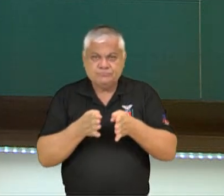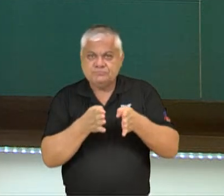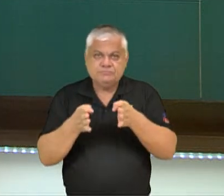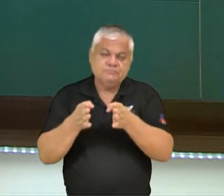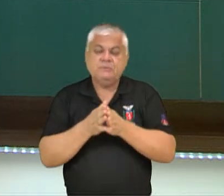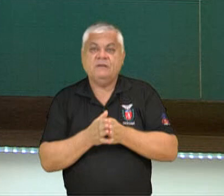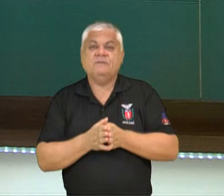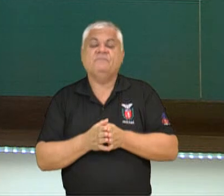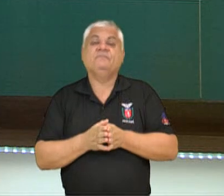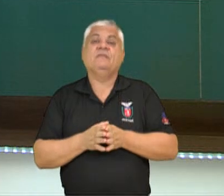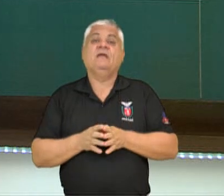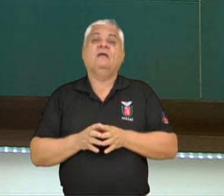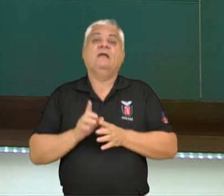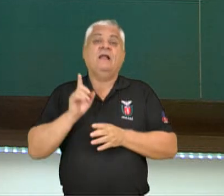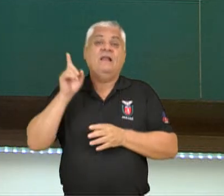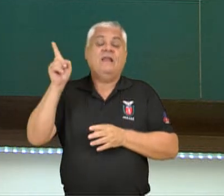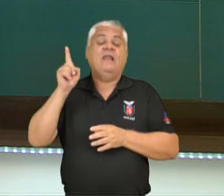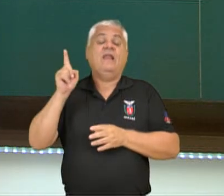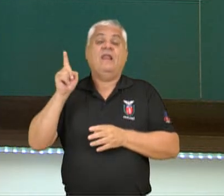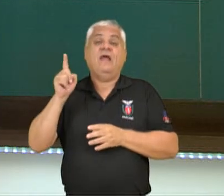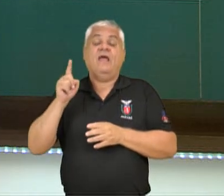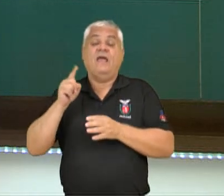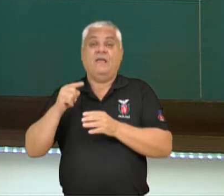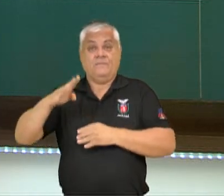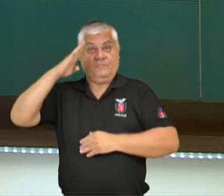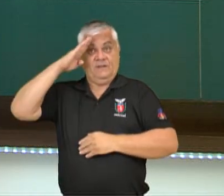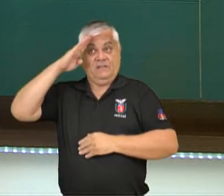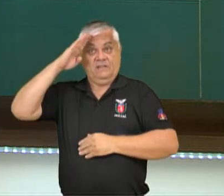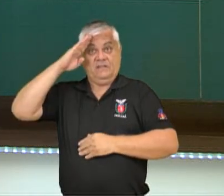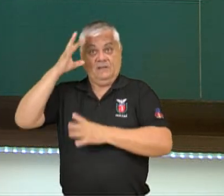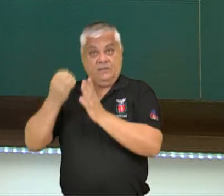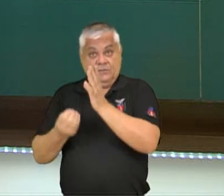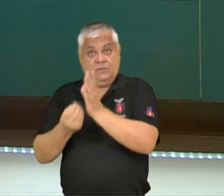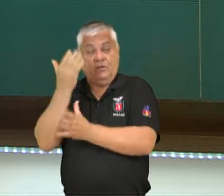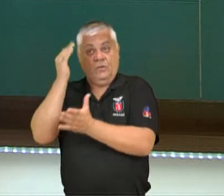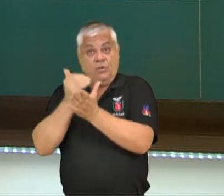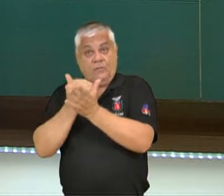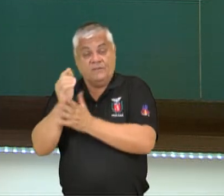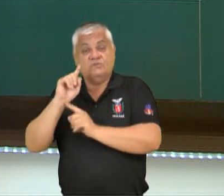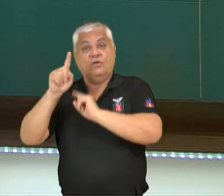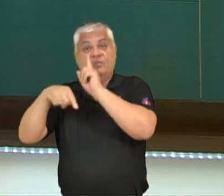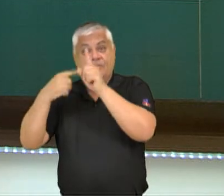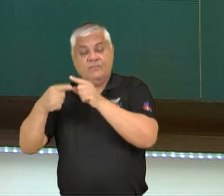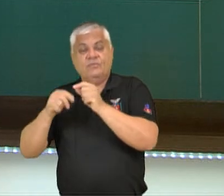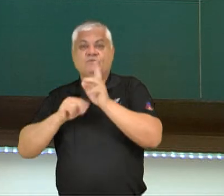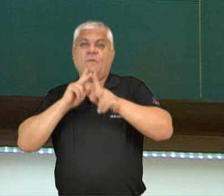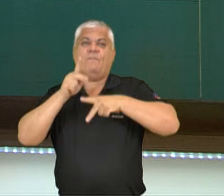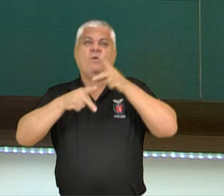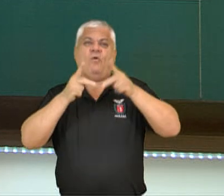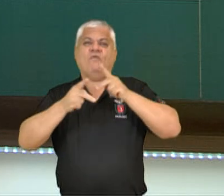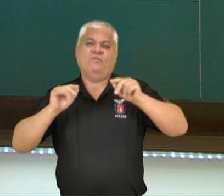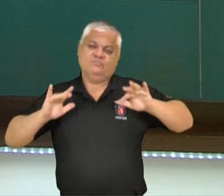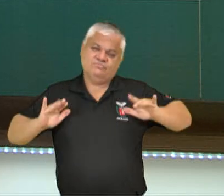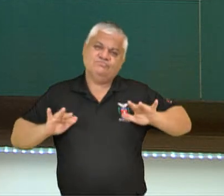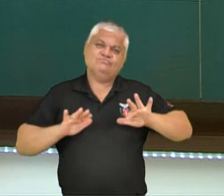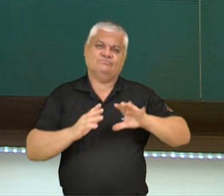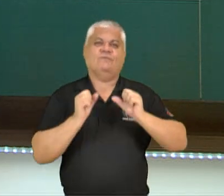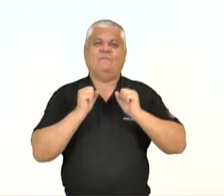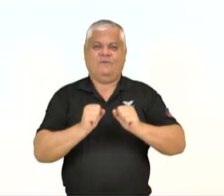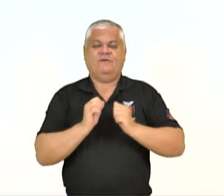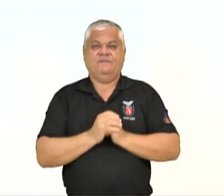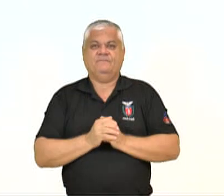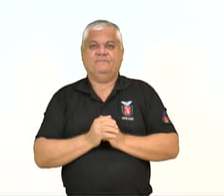daquela, dos meios militares e começou a se tornar mais popular. No Brasil,